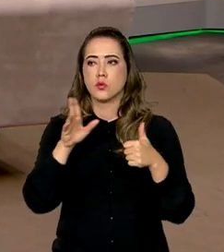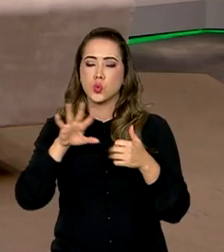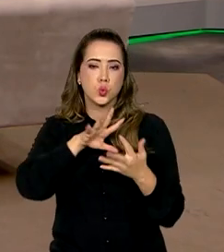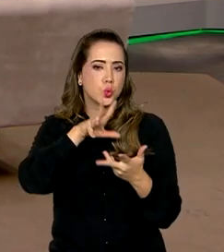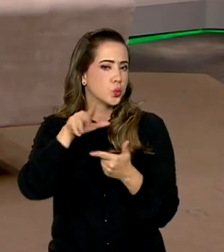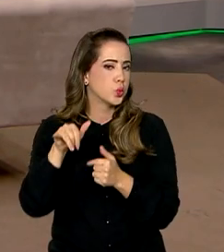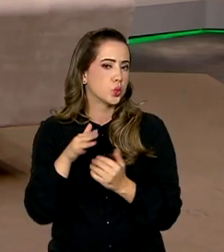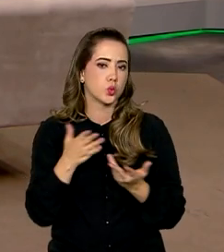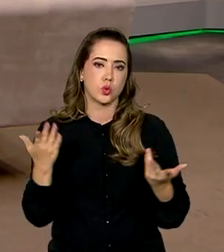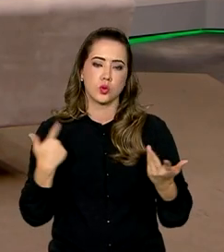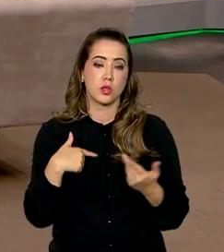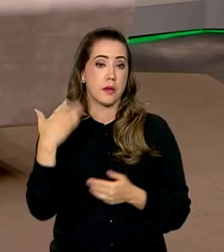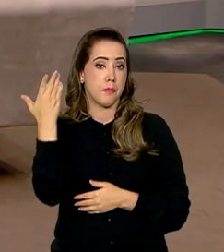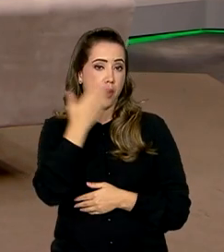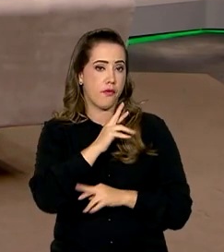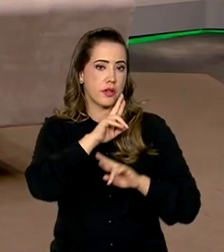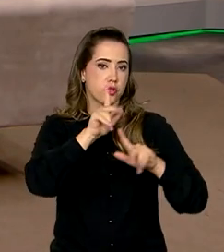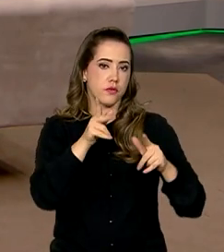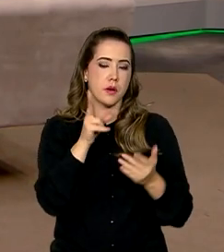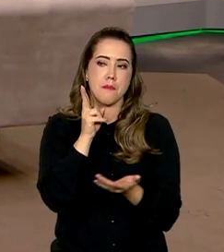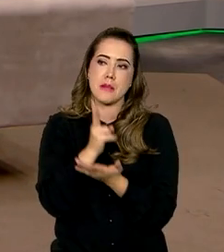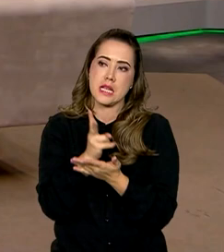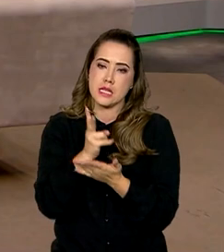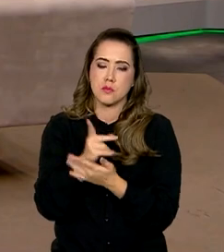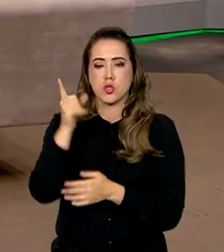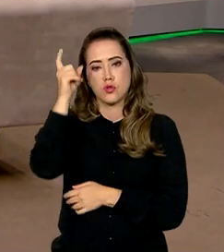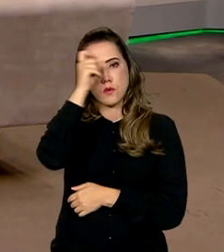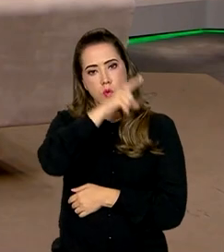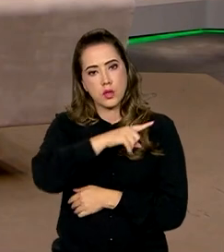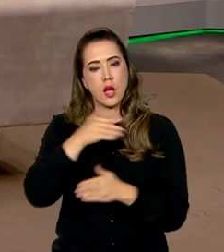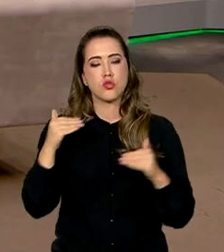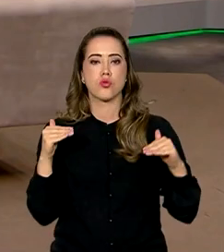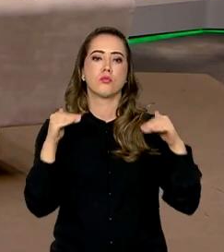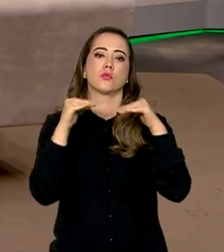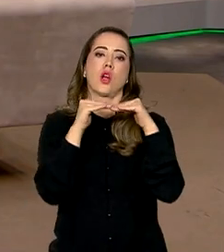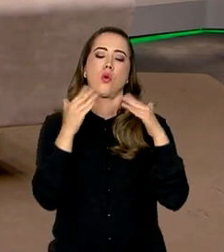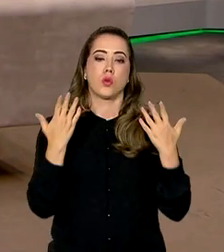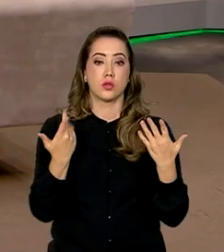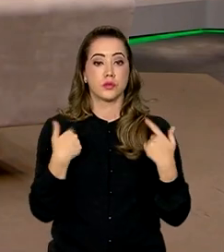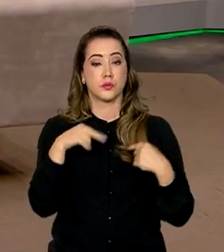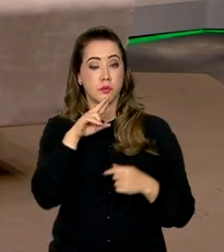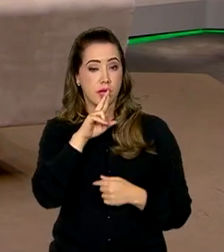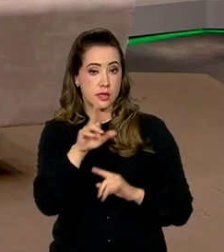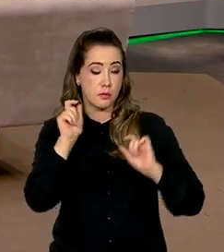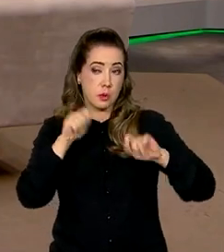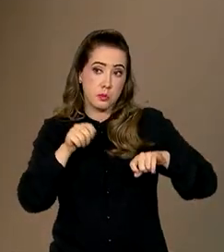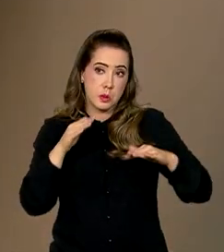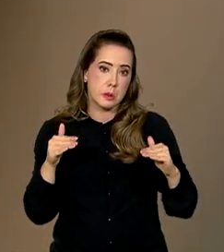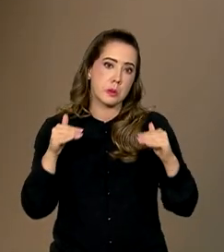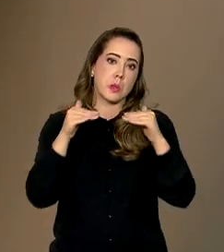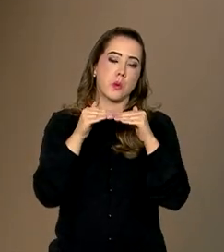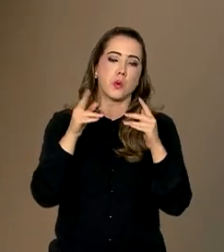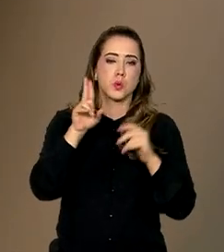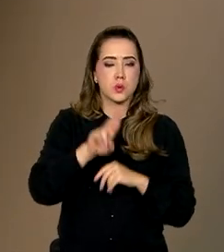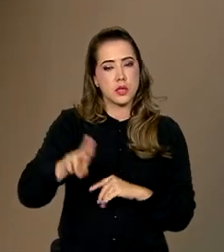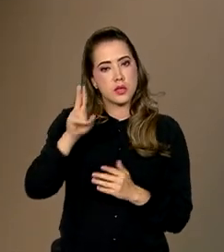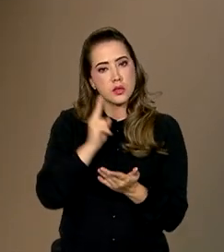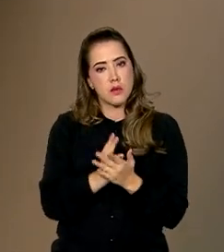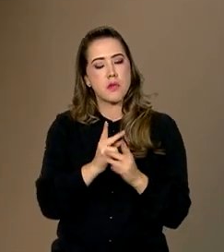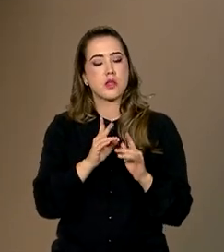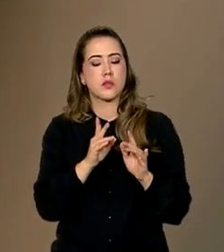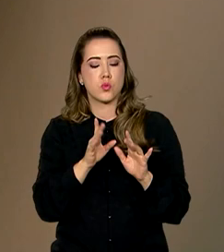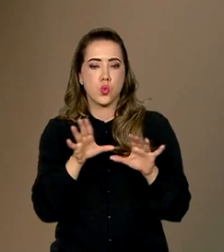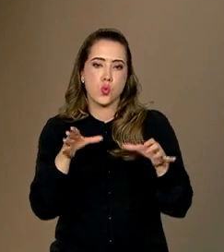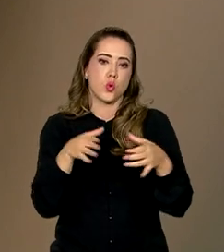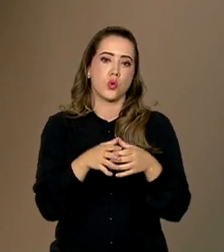inteiro para assegurar que testes diferentes tenham itens de dificuldade comparável e que os resultados possam ser utilizados numa mesma escala.